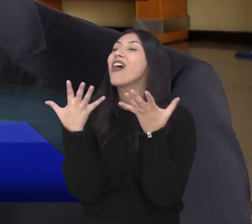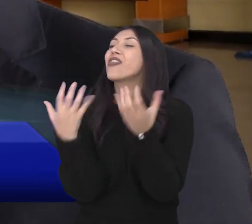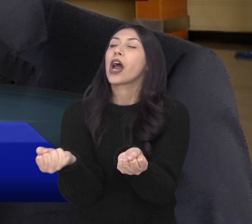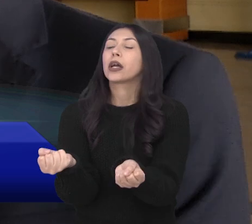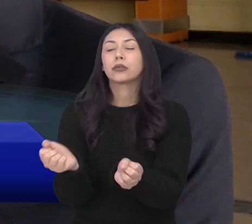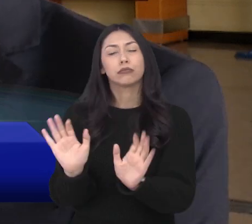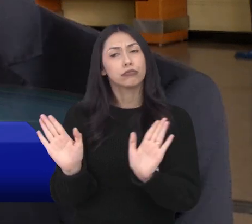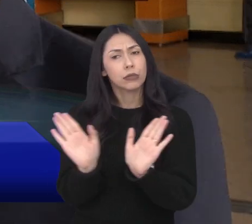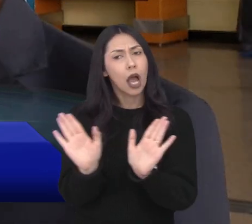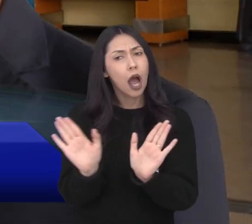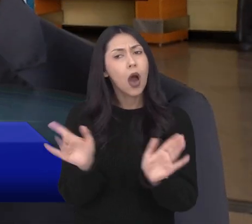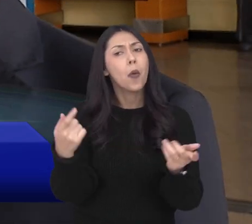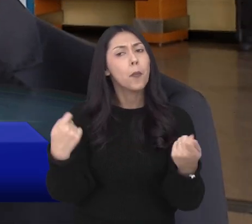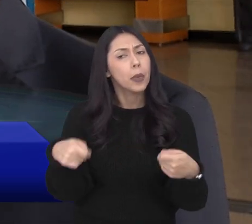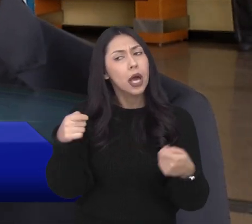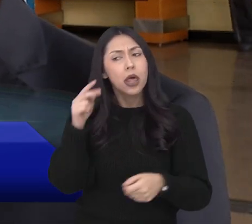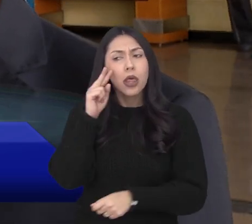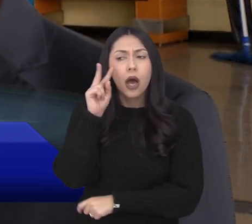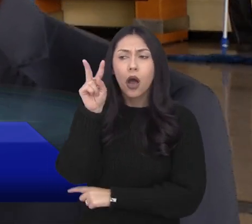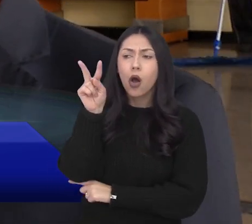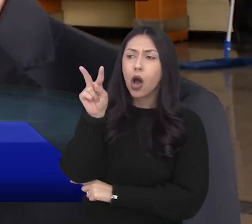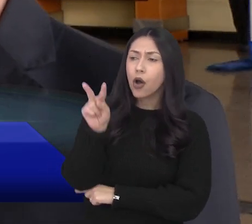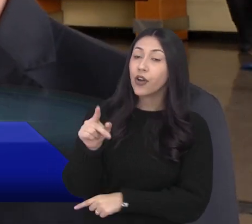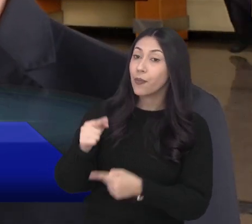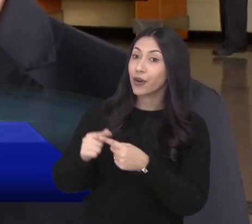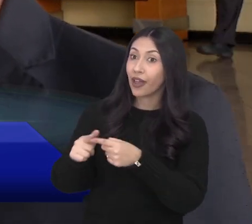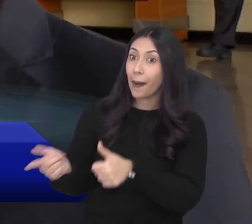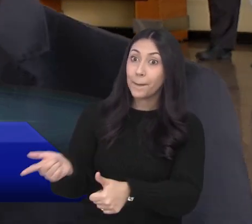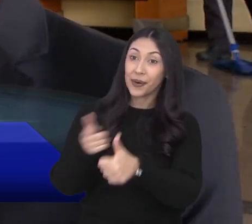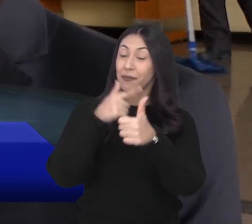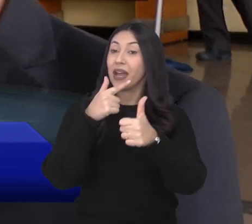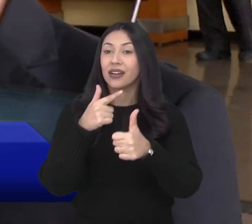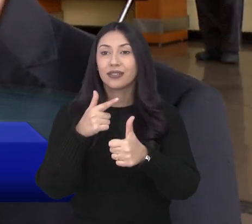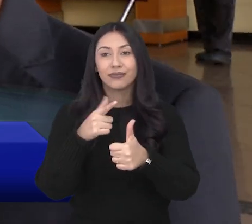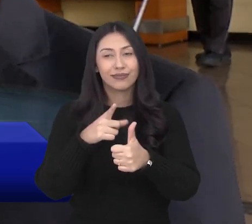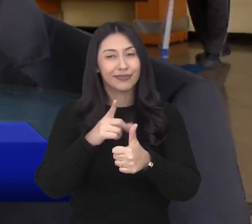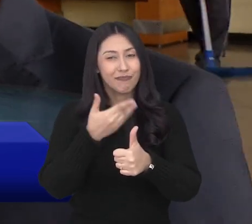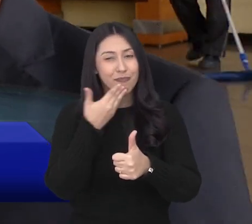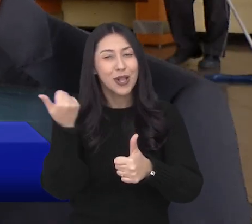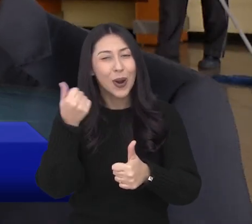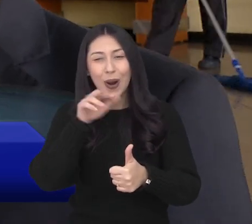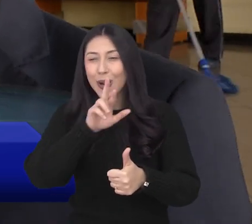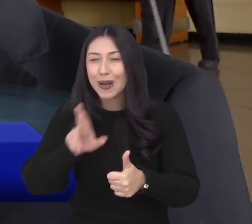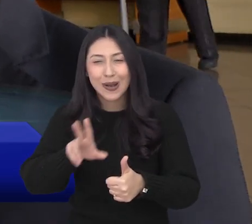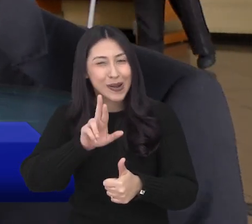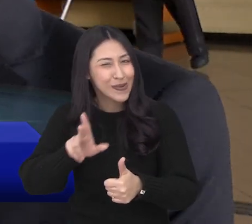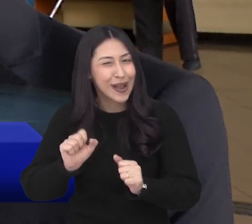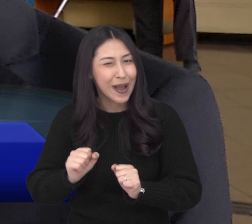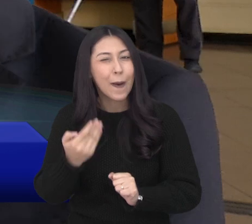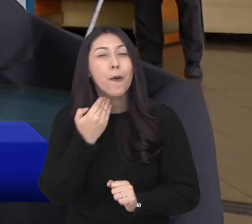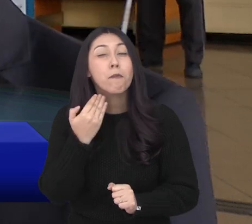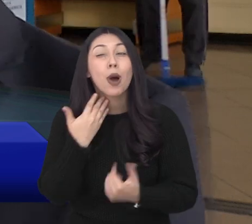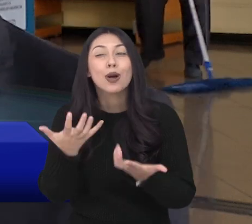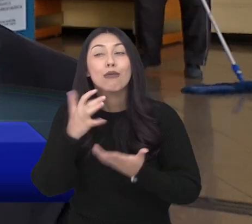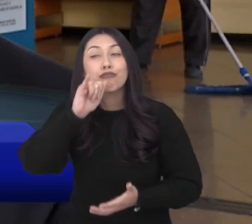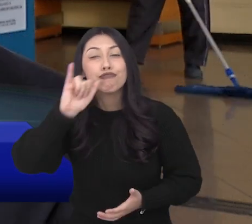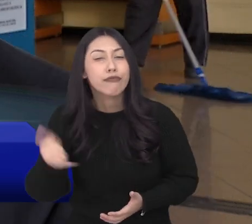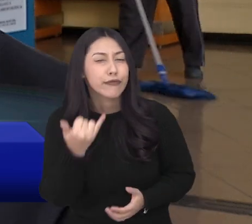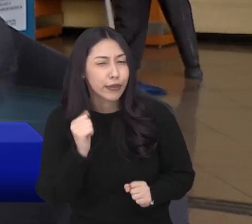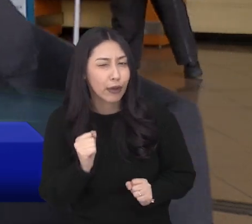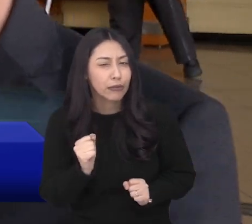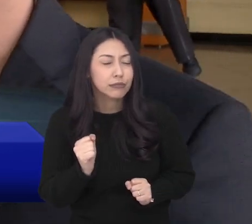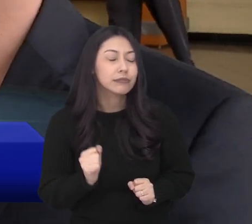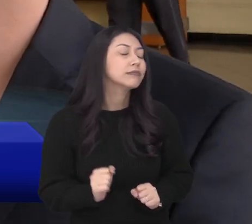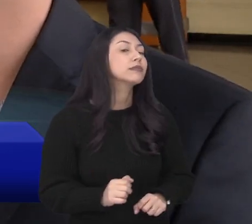pegar a primeira opção que o banco te fornece, porque a primeira opção não é a melhor para você, provavelmente é a melhor para o banco.